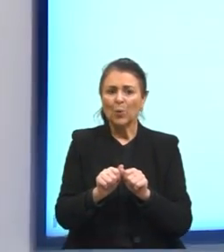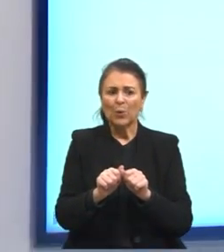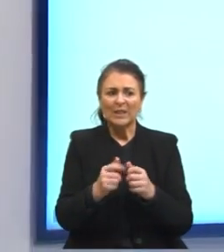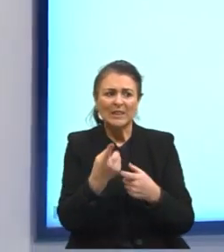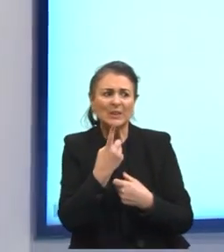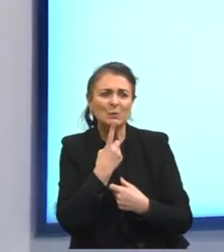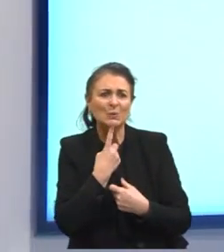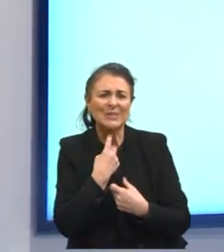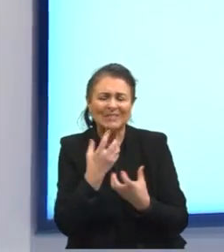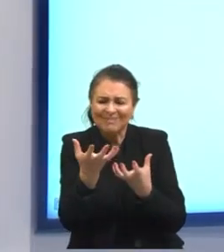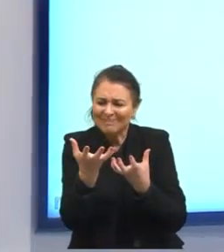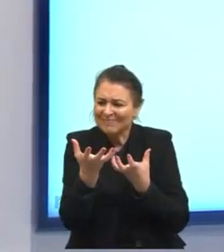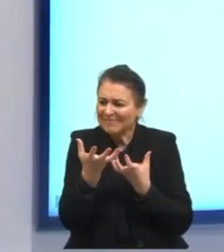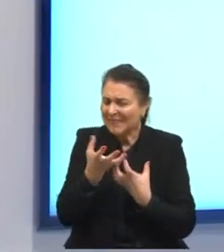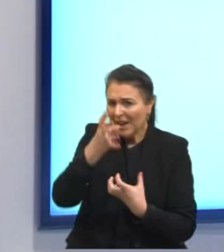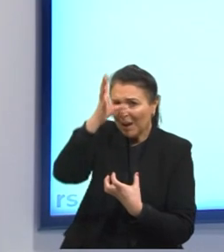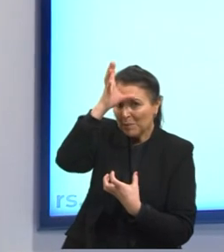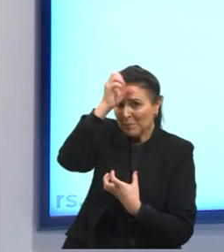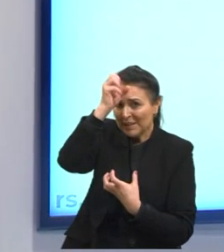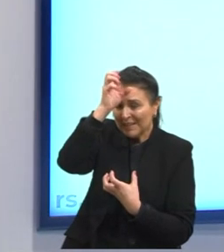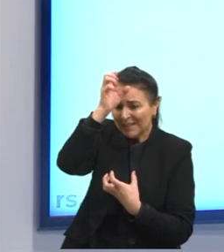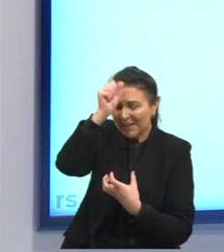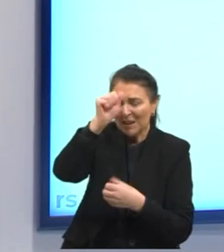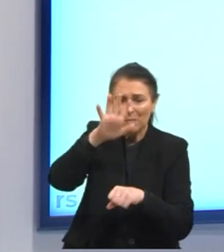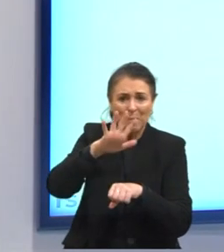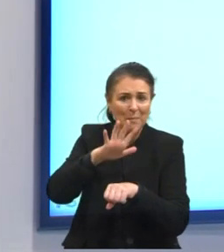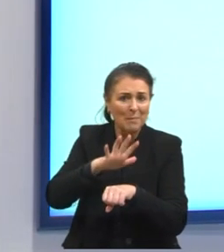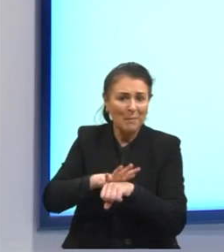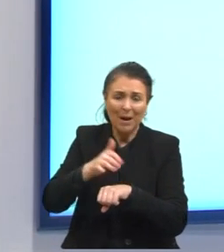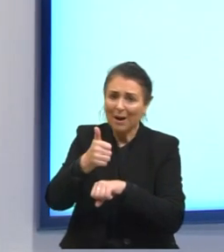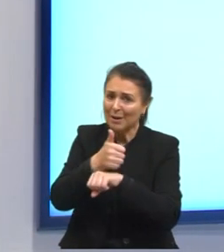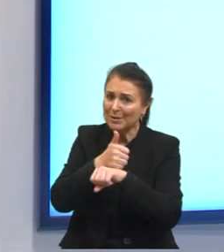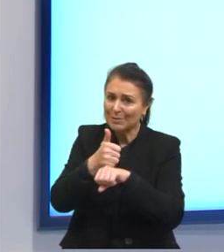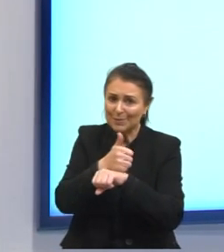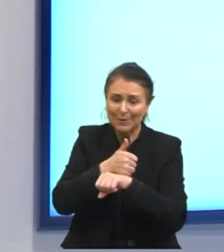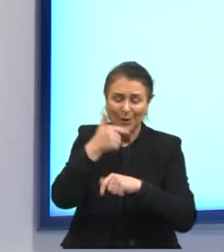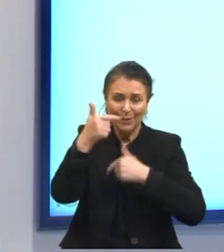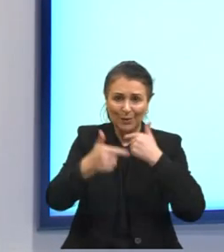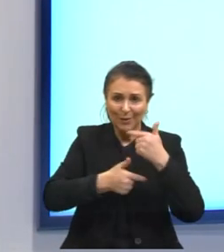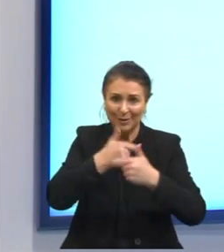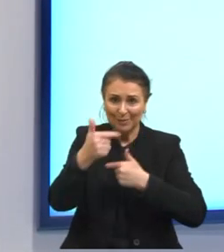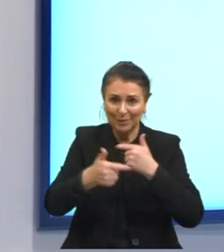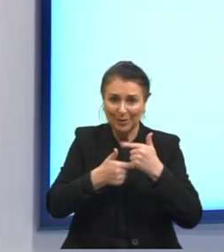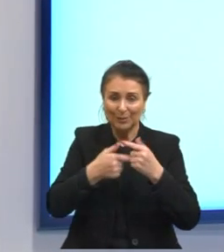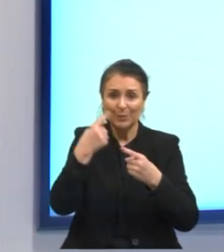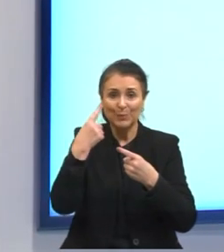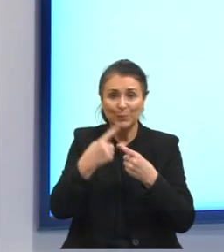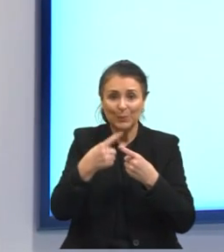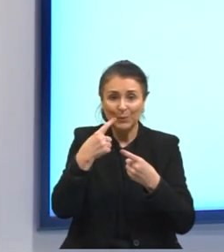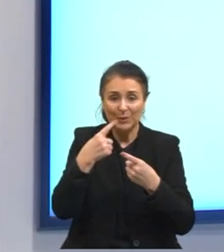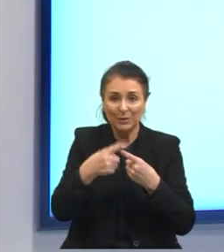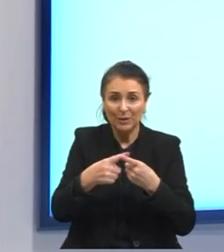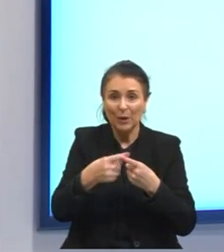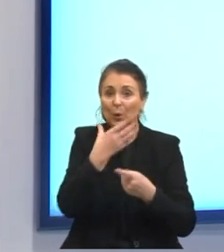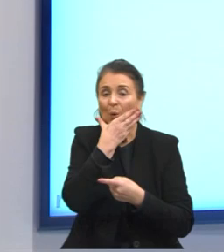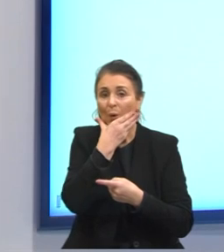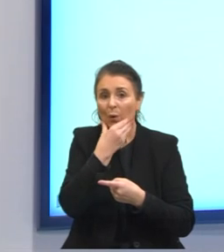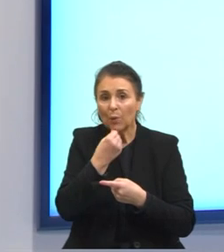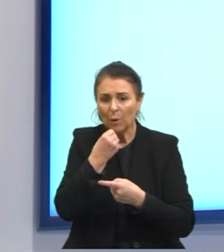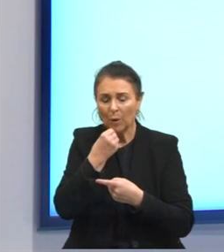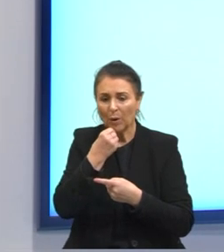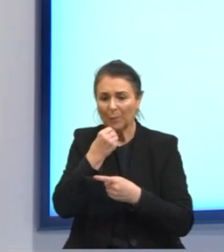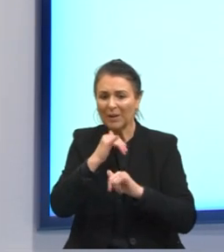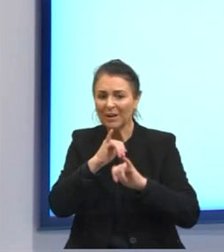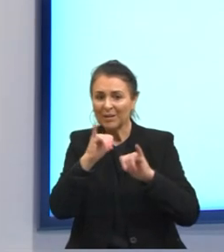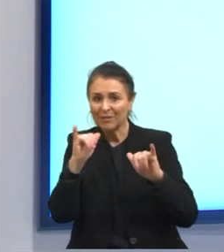carpinteiro ao seu ofício é mostrado porque o Orlando afirma